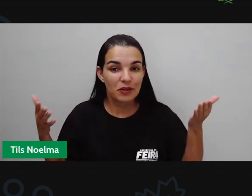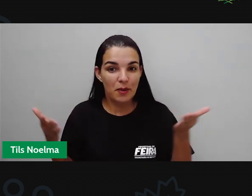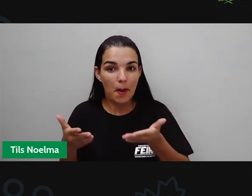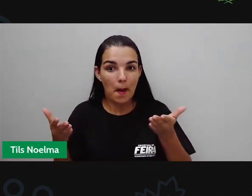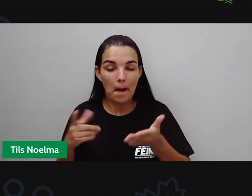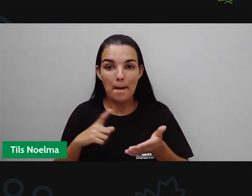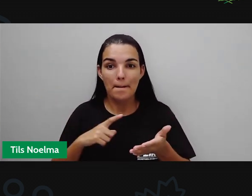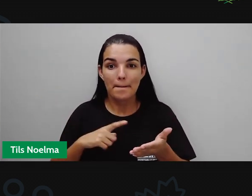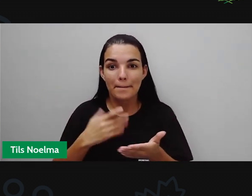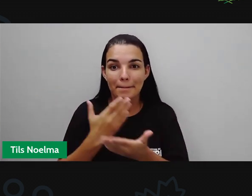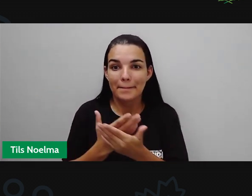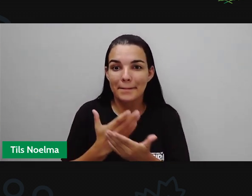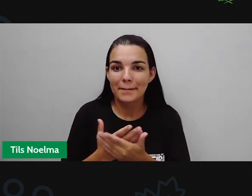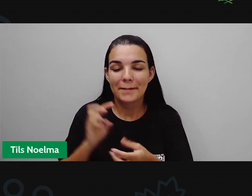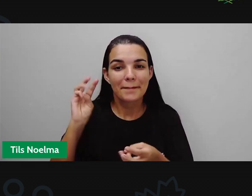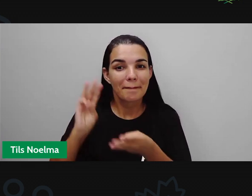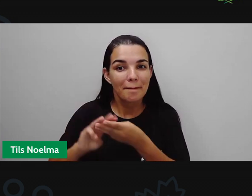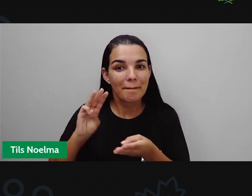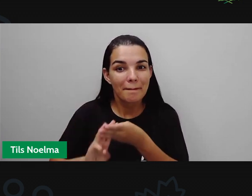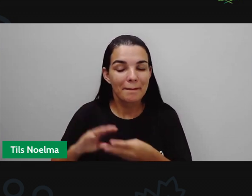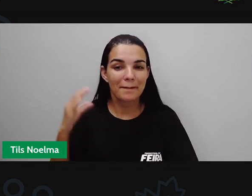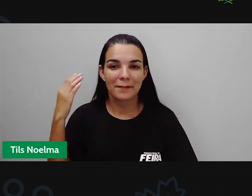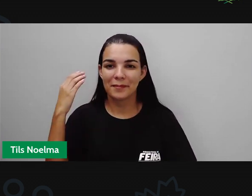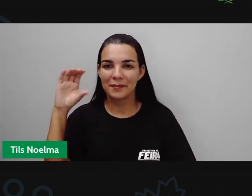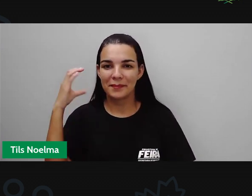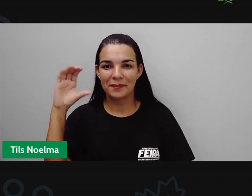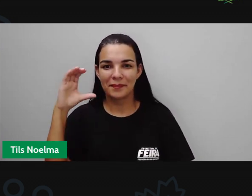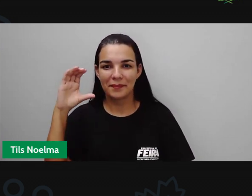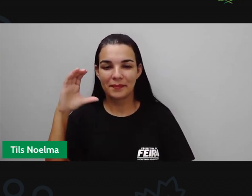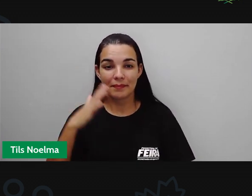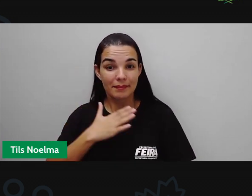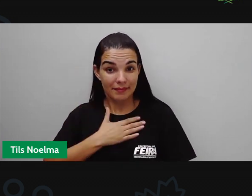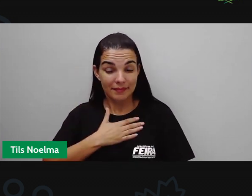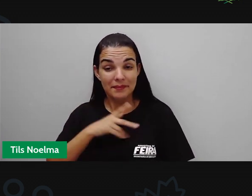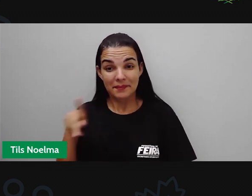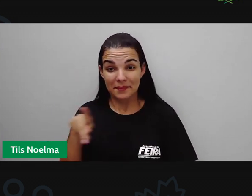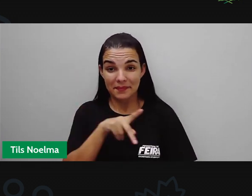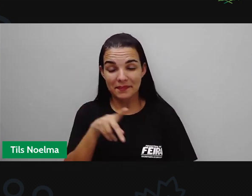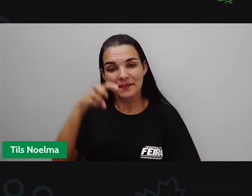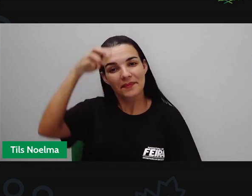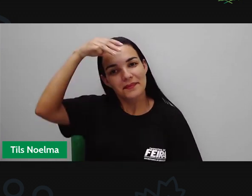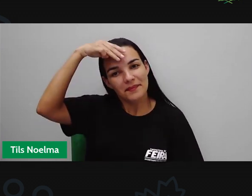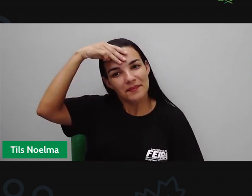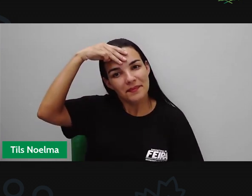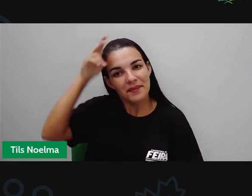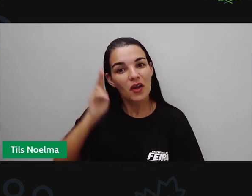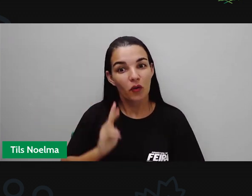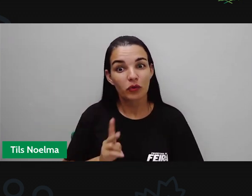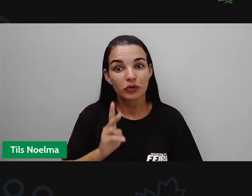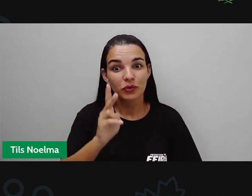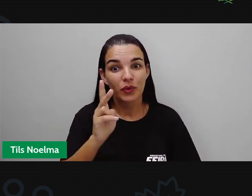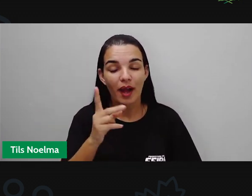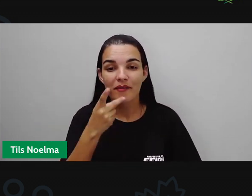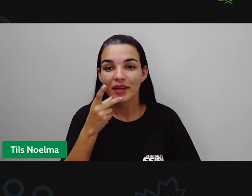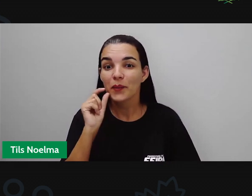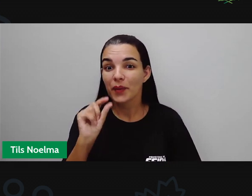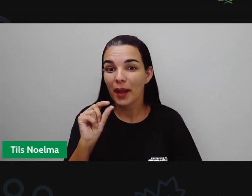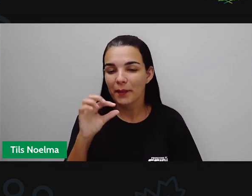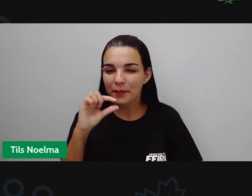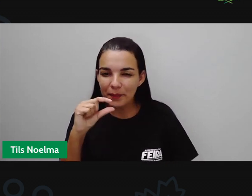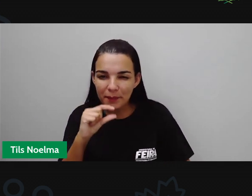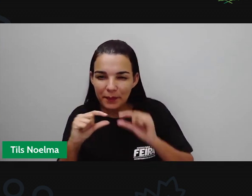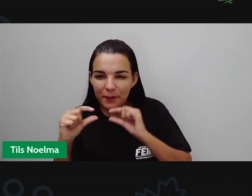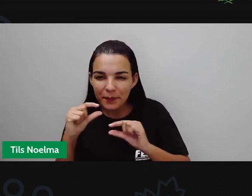de matemática e ciência da natureza. Eu sou a professora Nish e nós continuaremos a falar sobre micro-organismo.